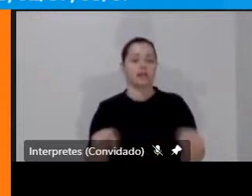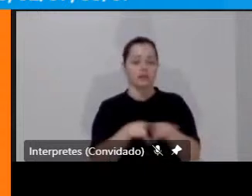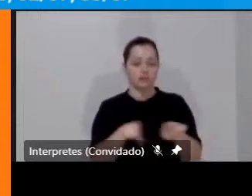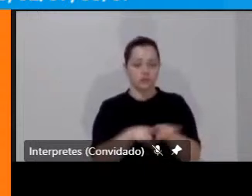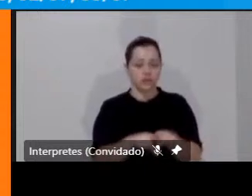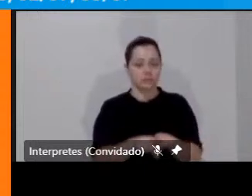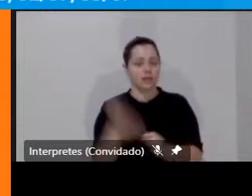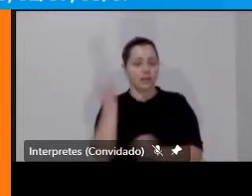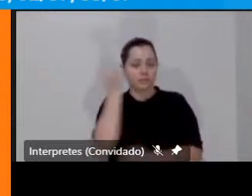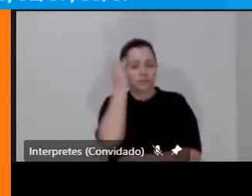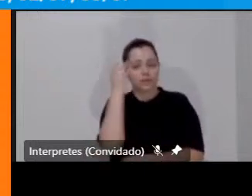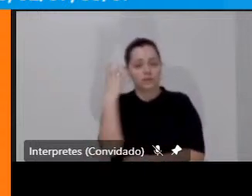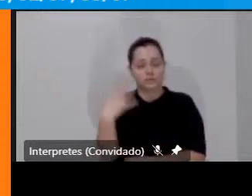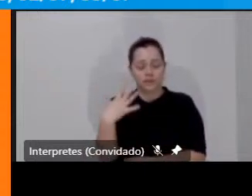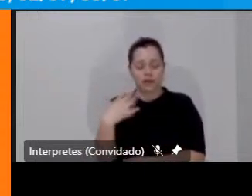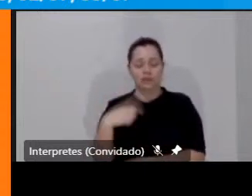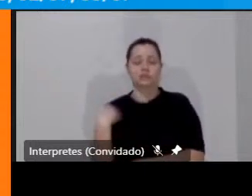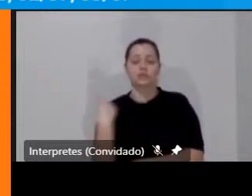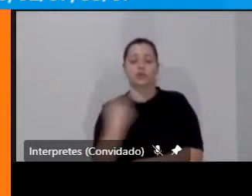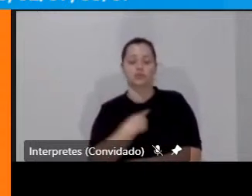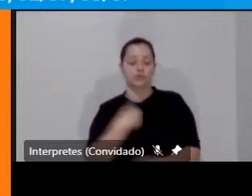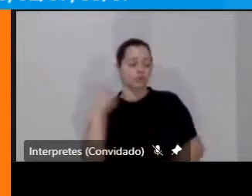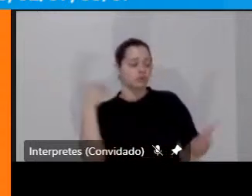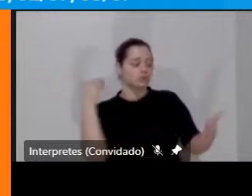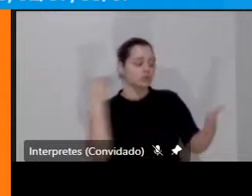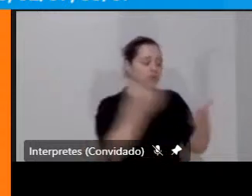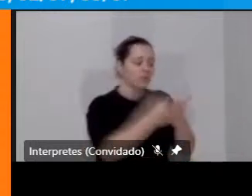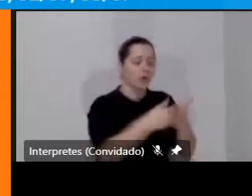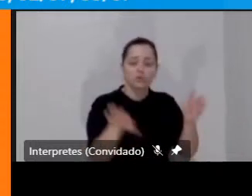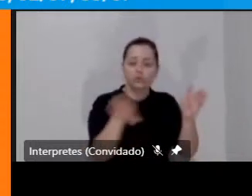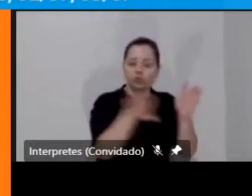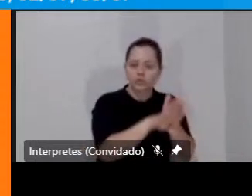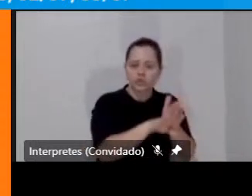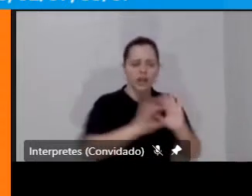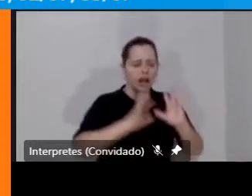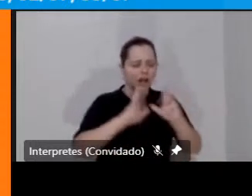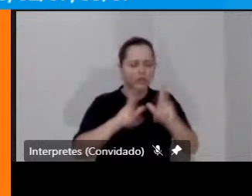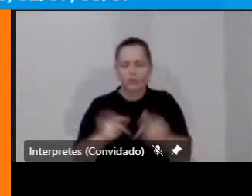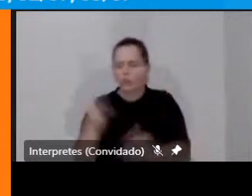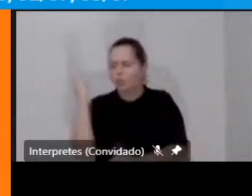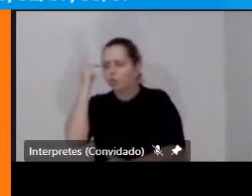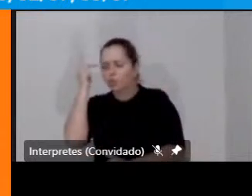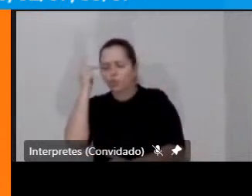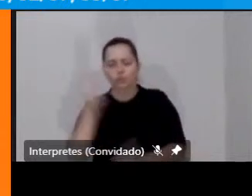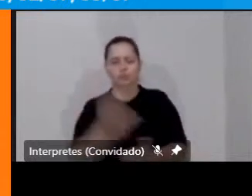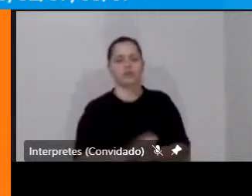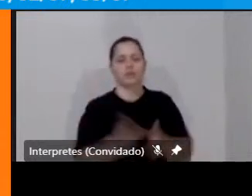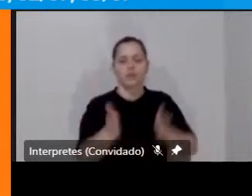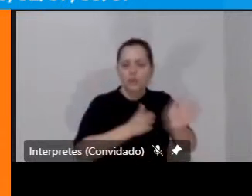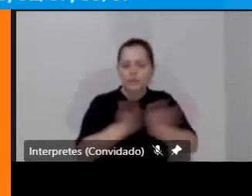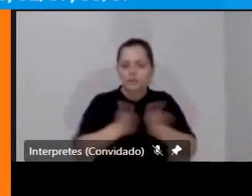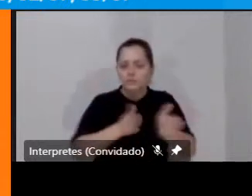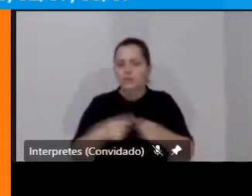facilidade da gente atingir os destinos desejados, de uma acessibilidade que também